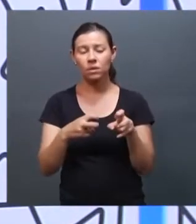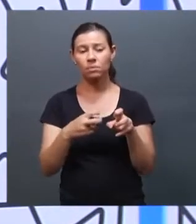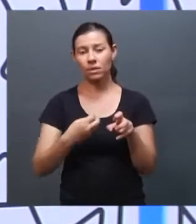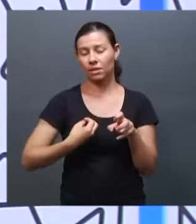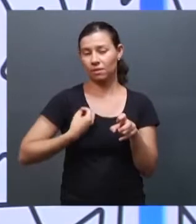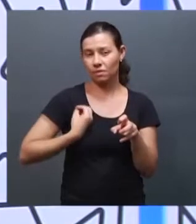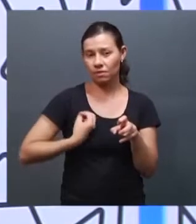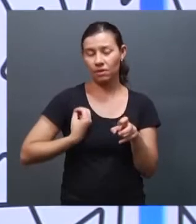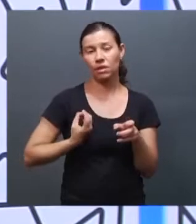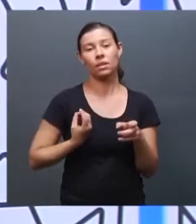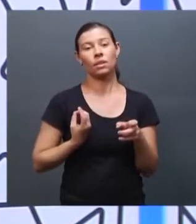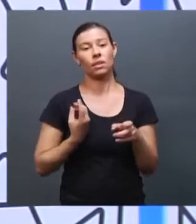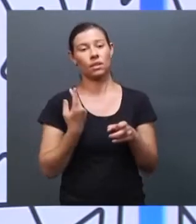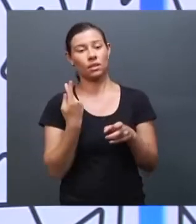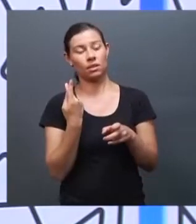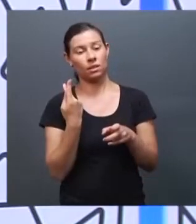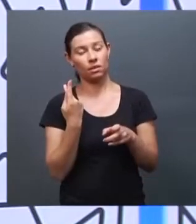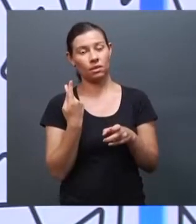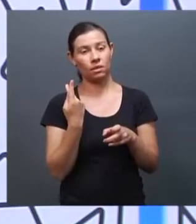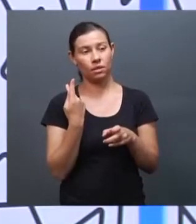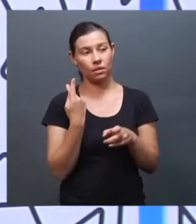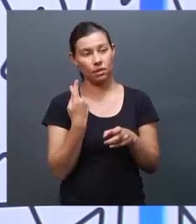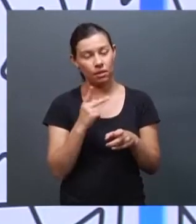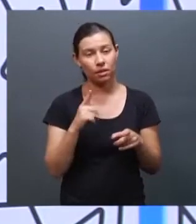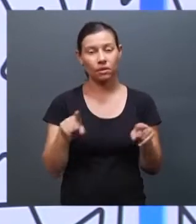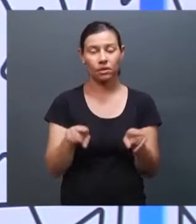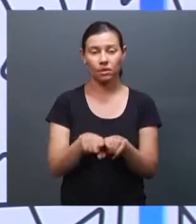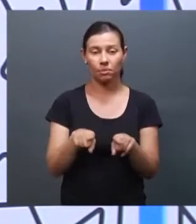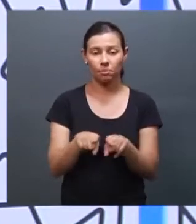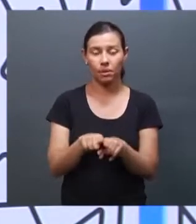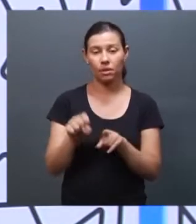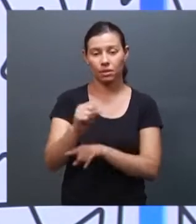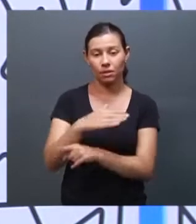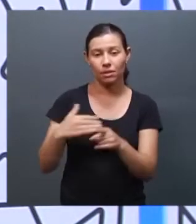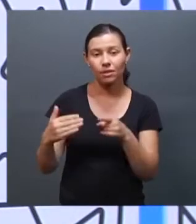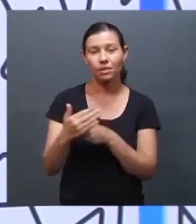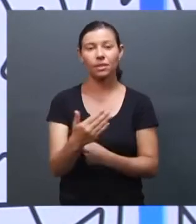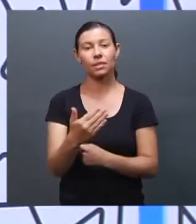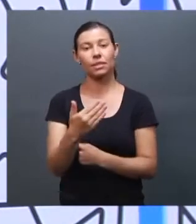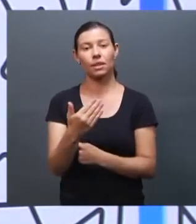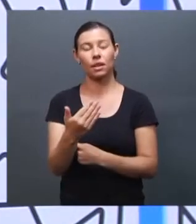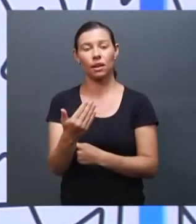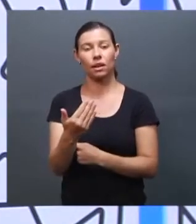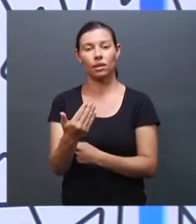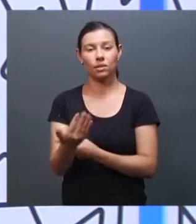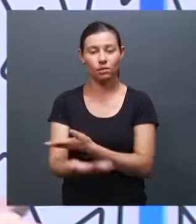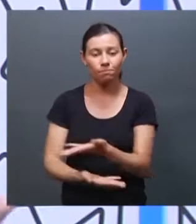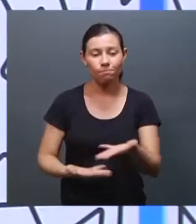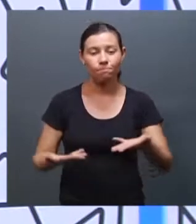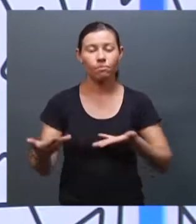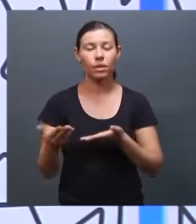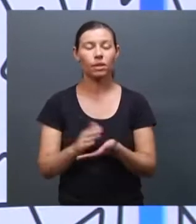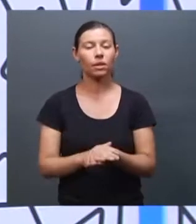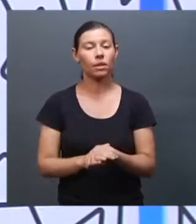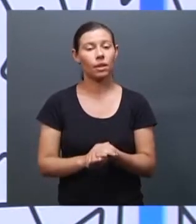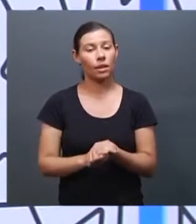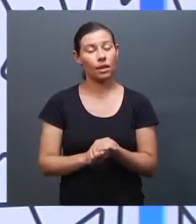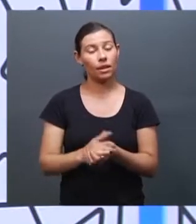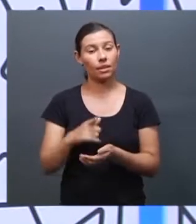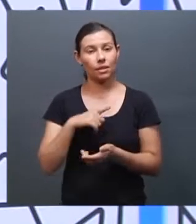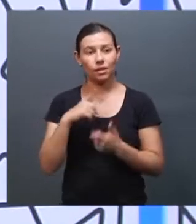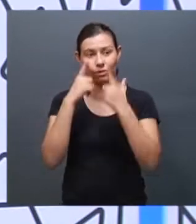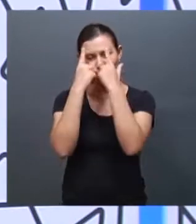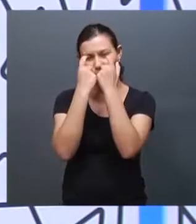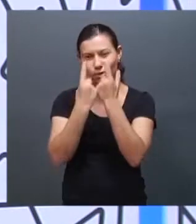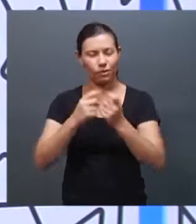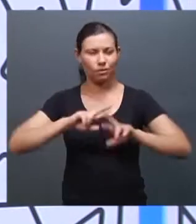nas relações sociais, a violência, né? Nas suas diversas fases. Então,